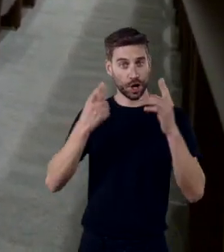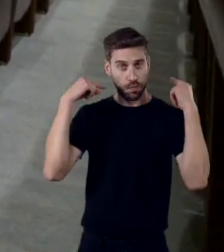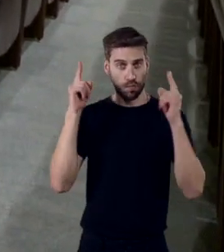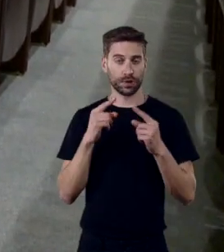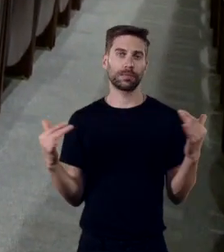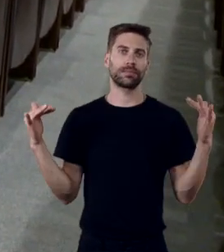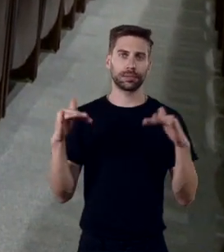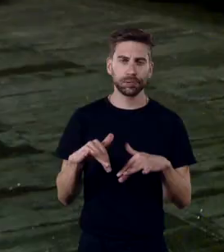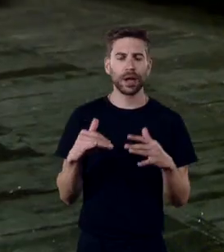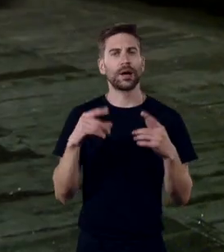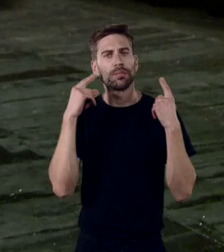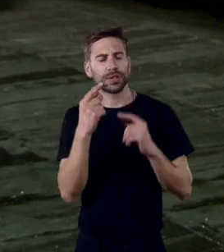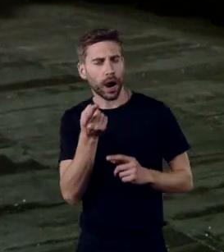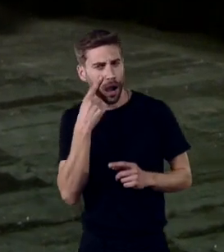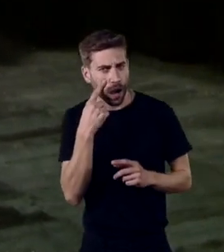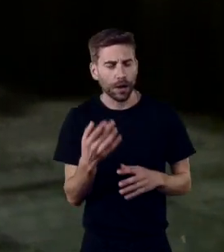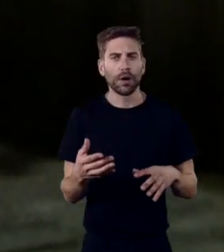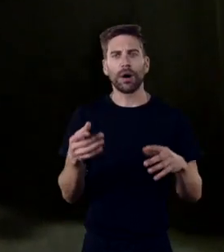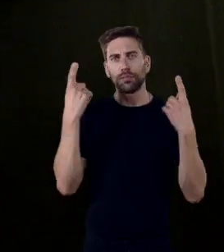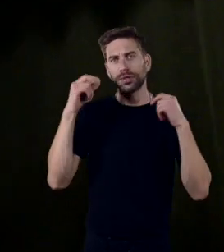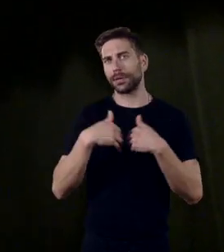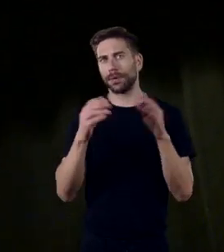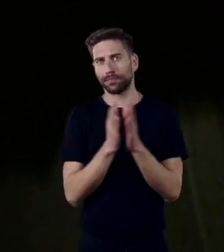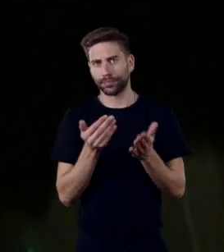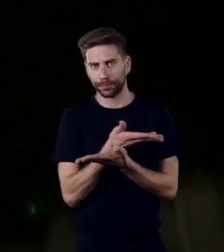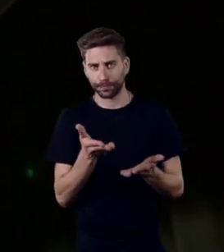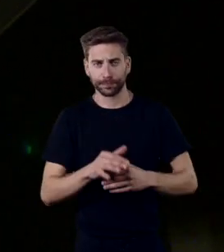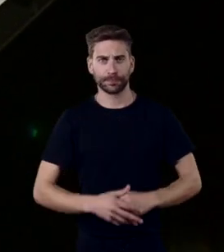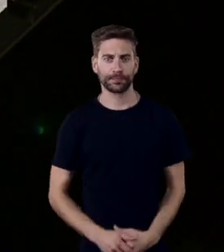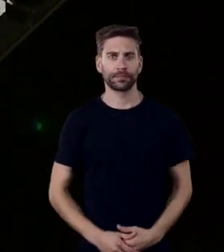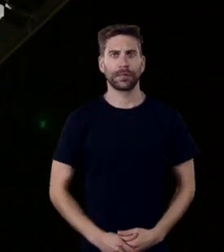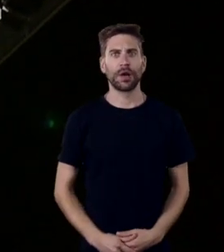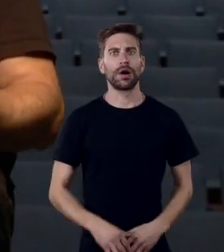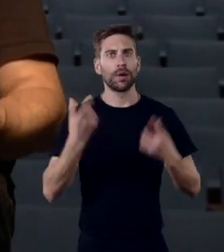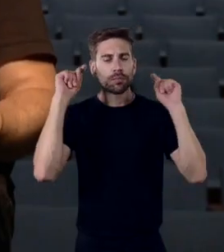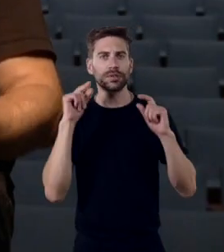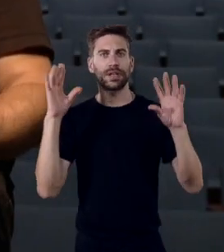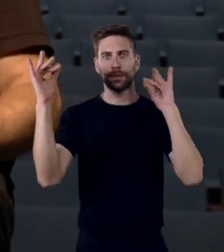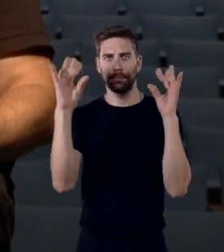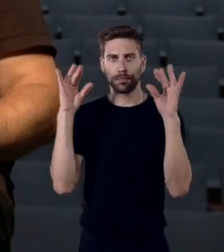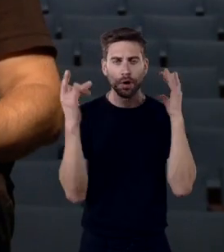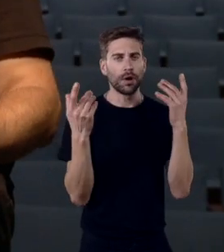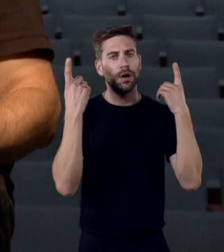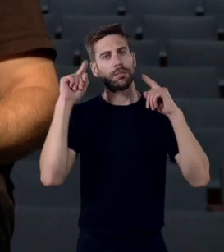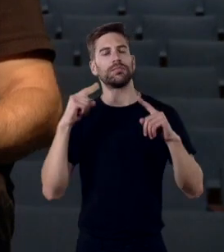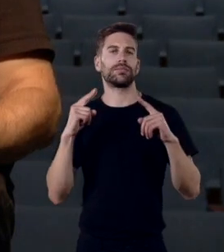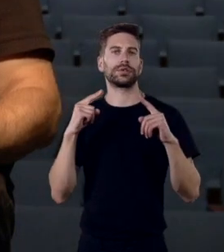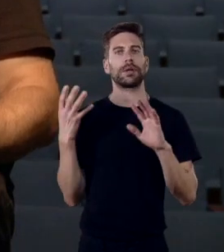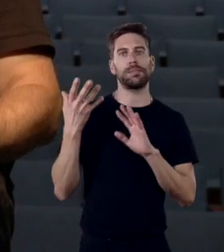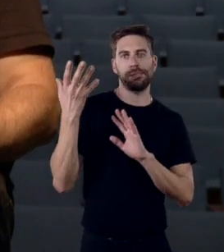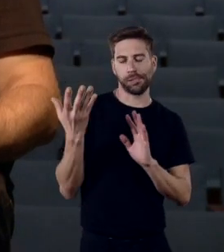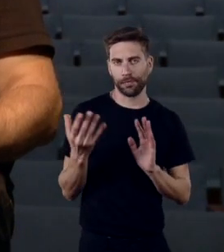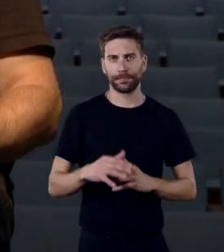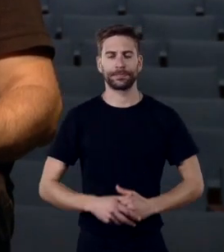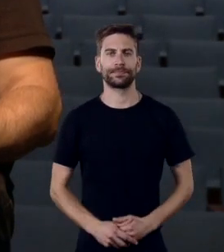experimental, projetos de música para todos, digamos assim, música popular, música erudita, mas também